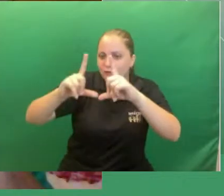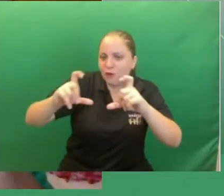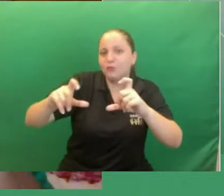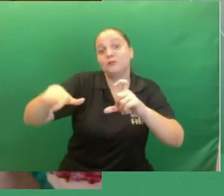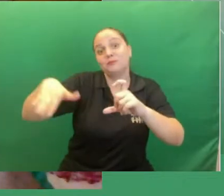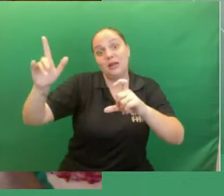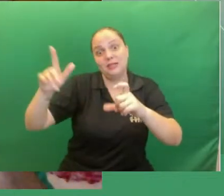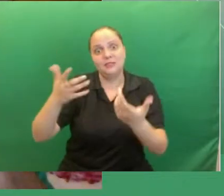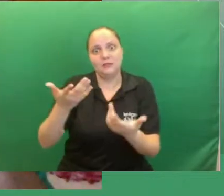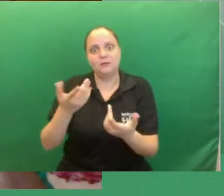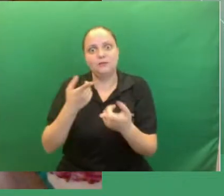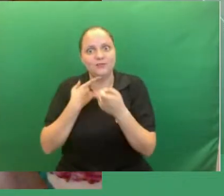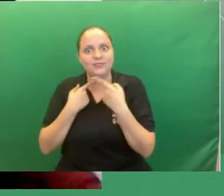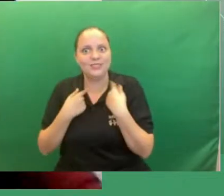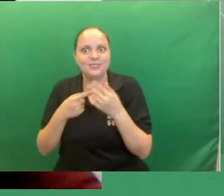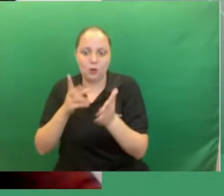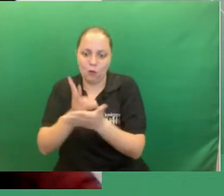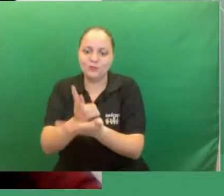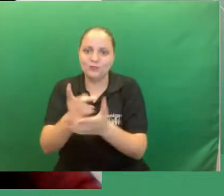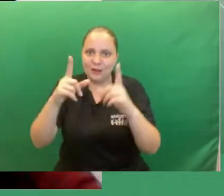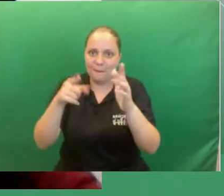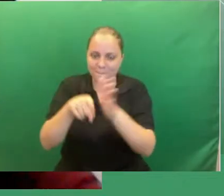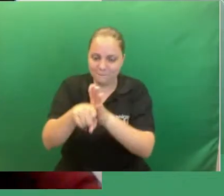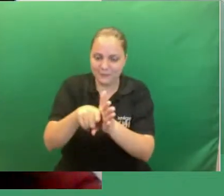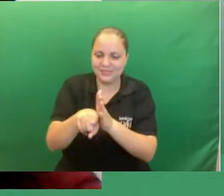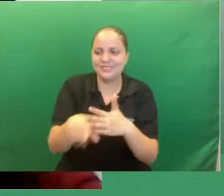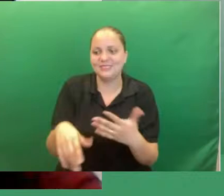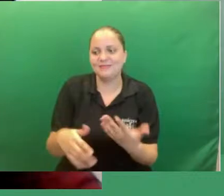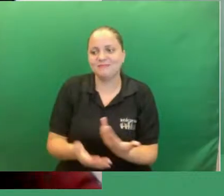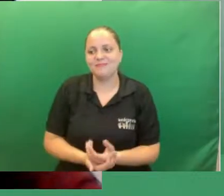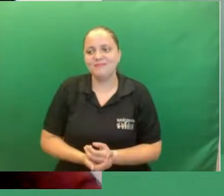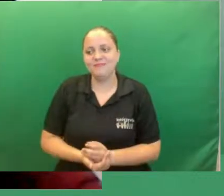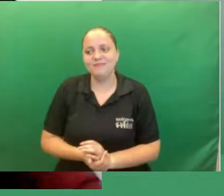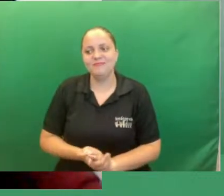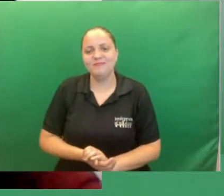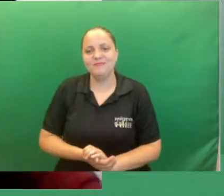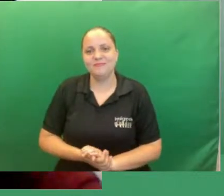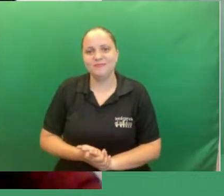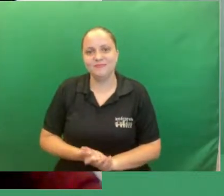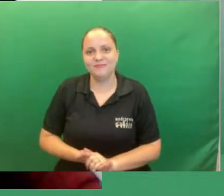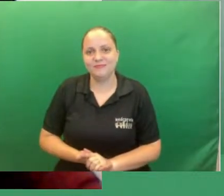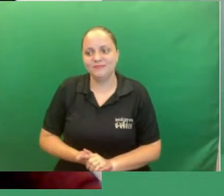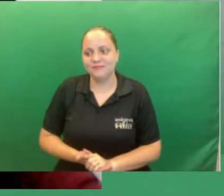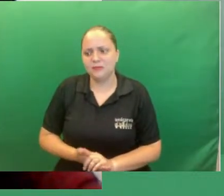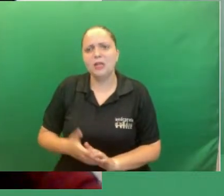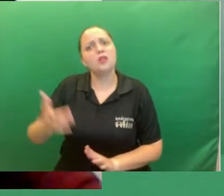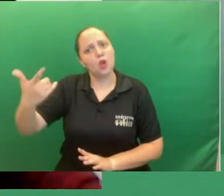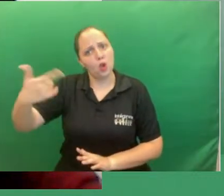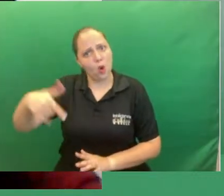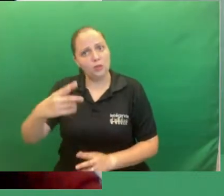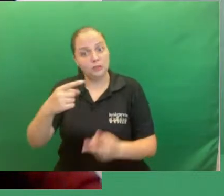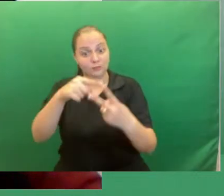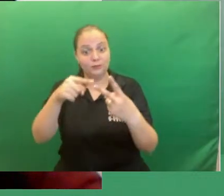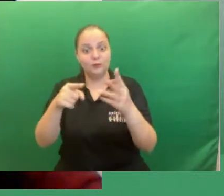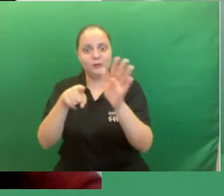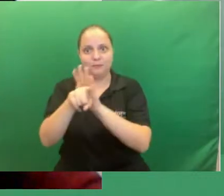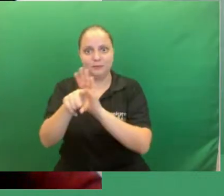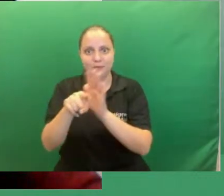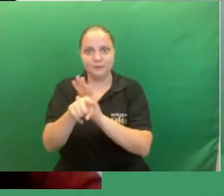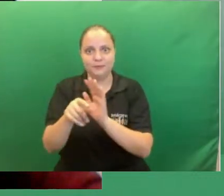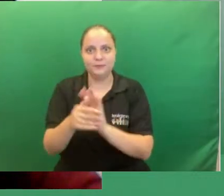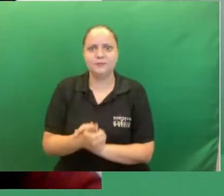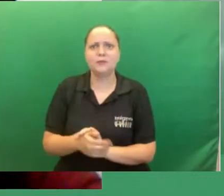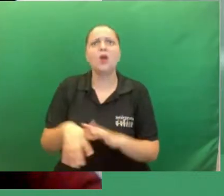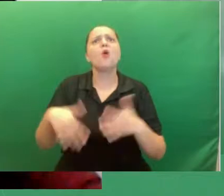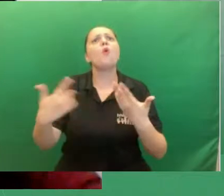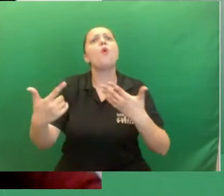Ok Davi ainda continuando com você aqui tem mais duas perguntinhas aqui qual o papel